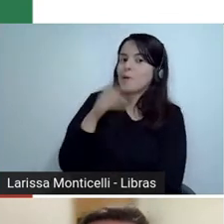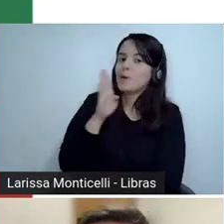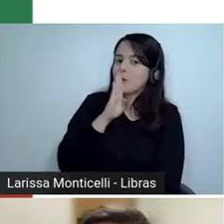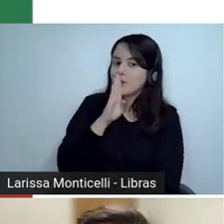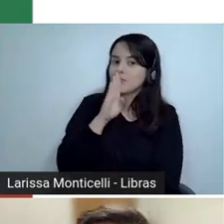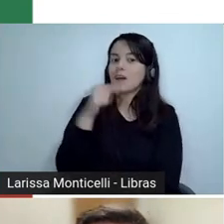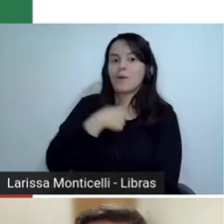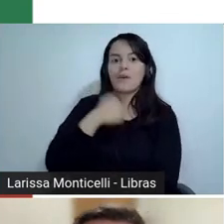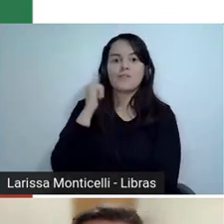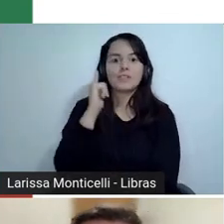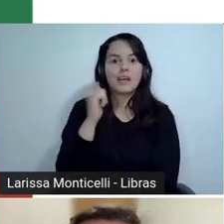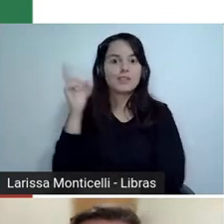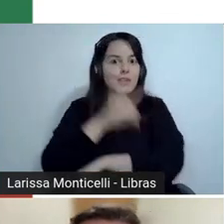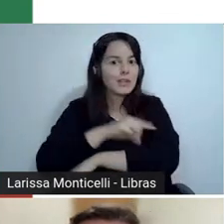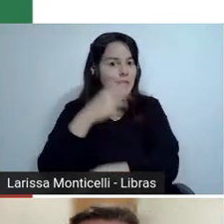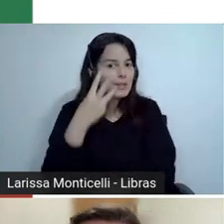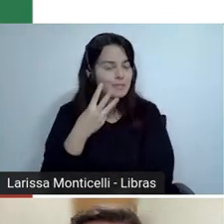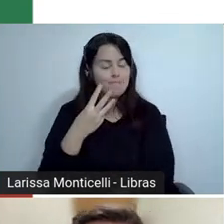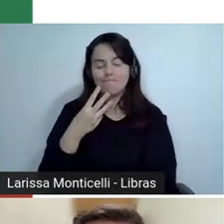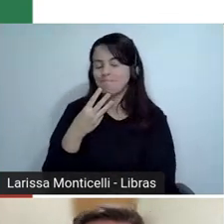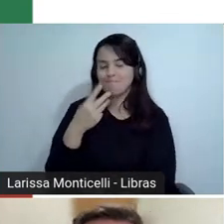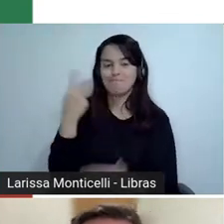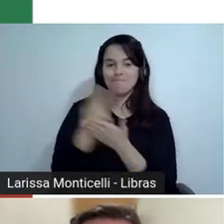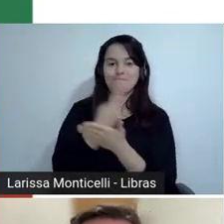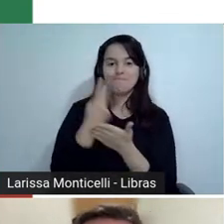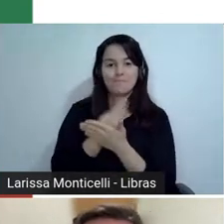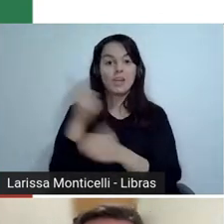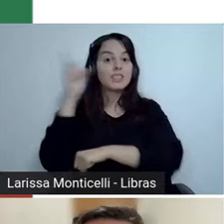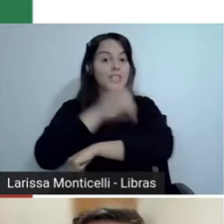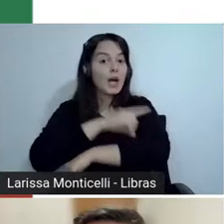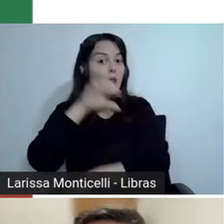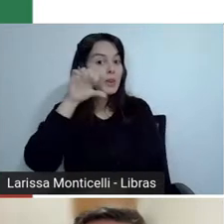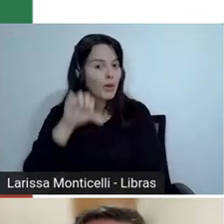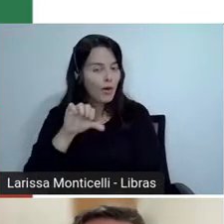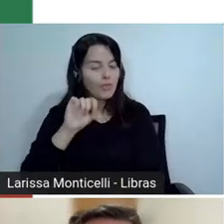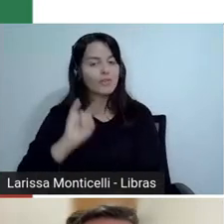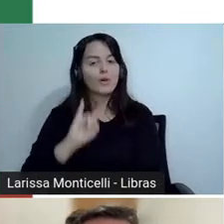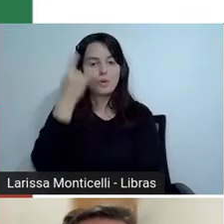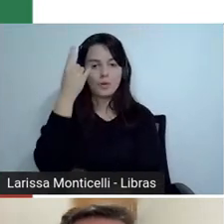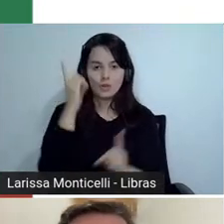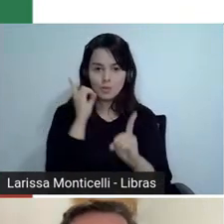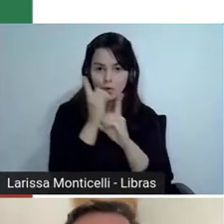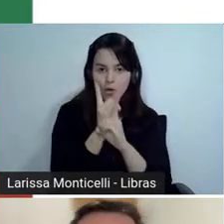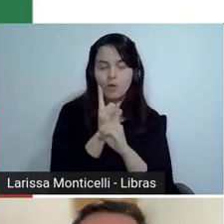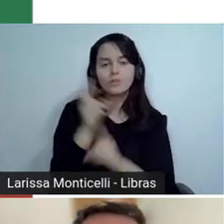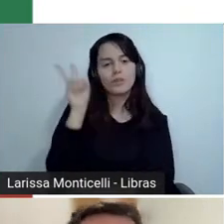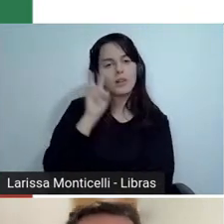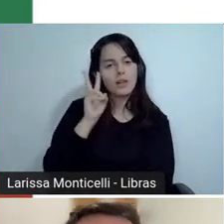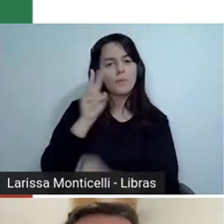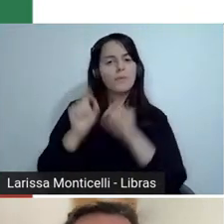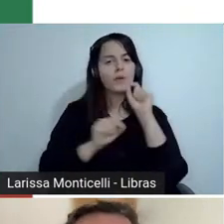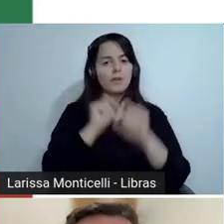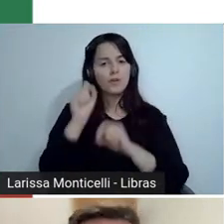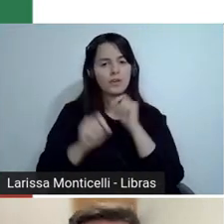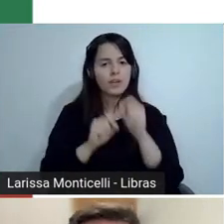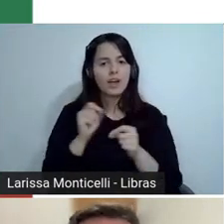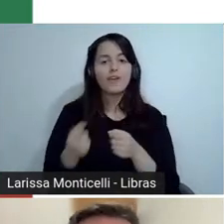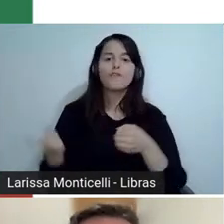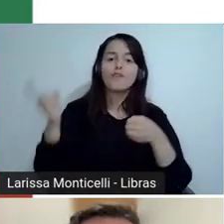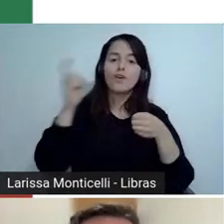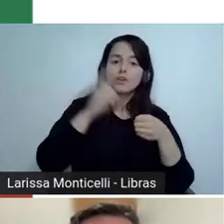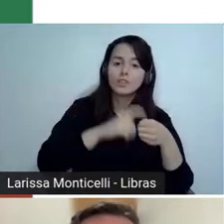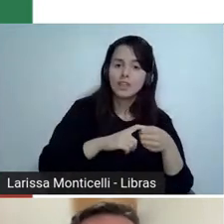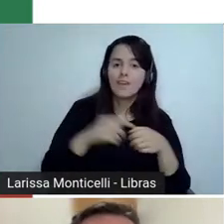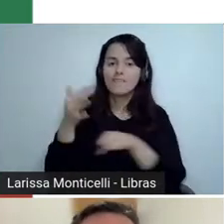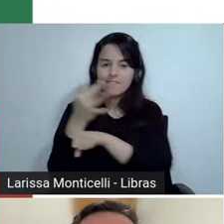Dia 9 de agosto, a gente teve o último encontro e vocês devem lembrar que naquele momento a gente estava voltando do recesso